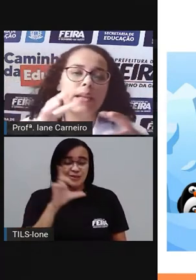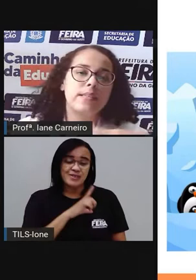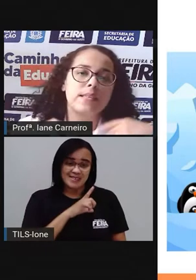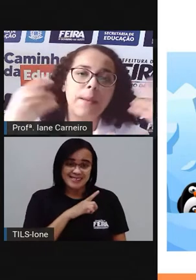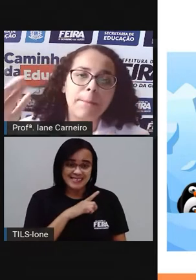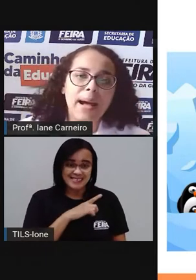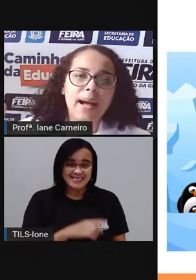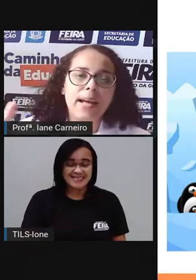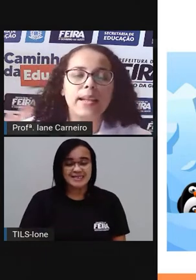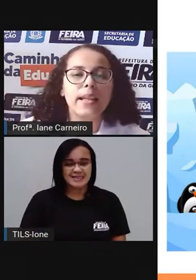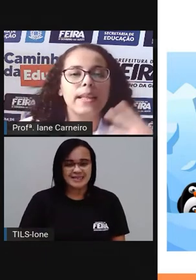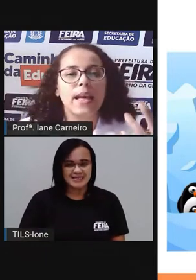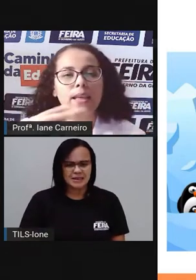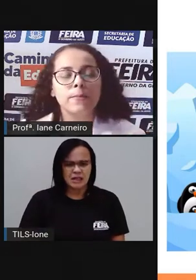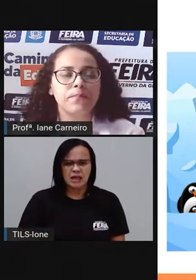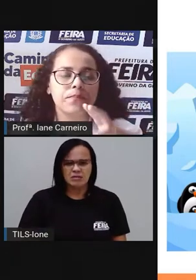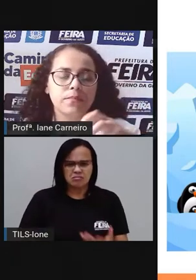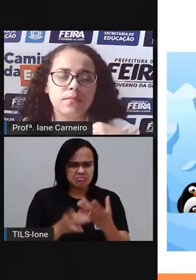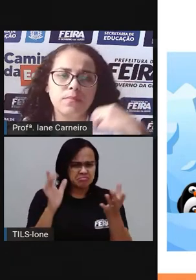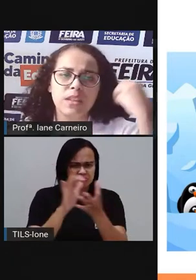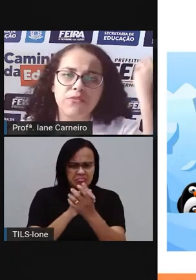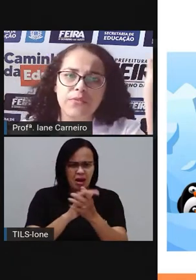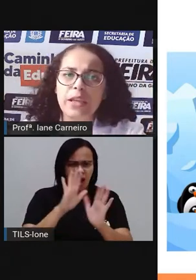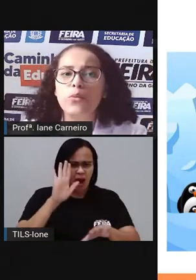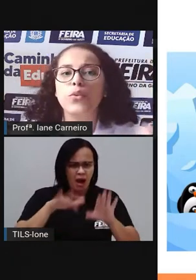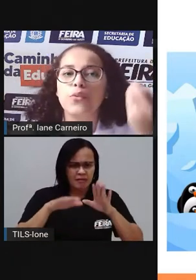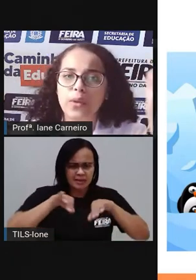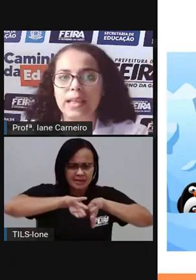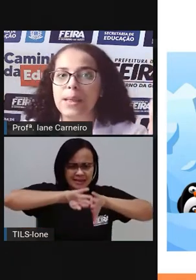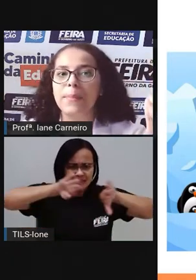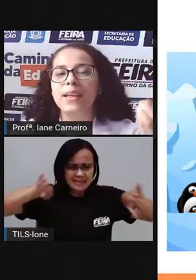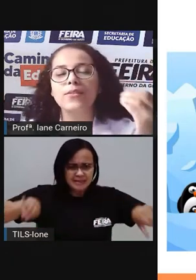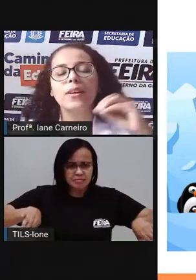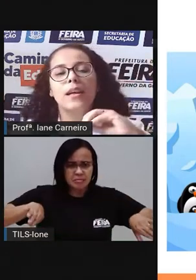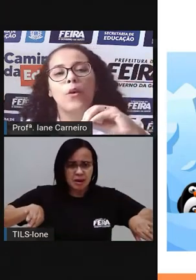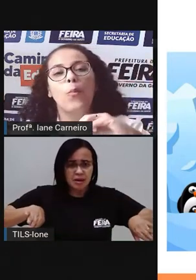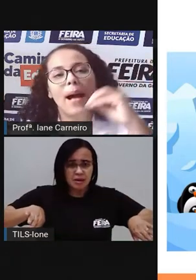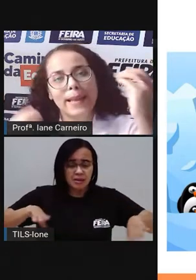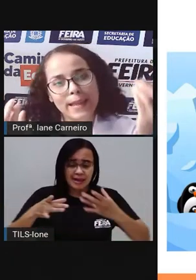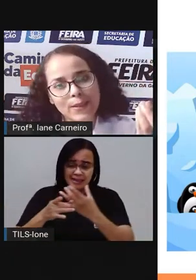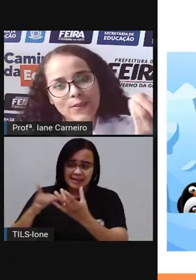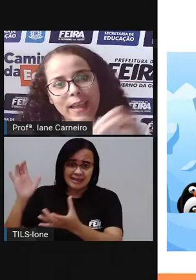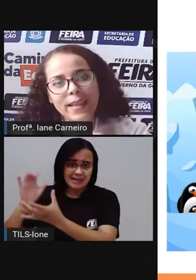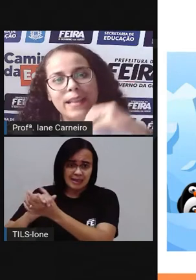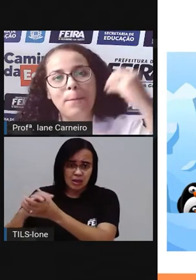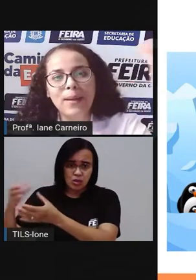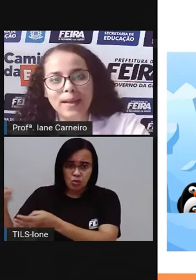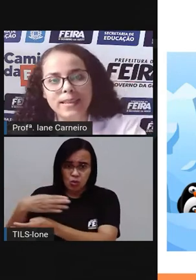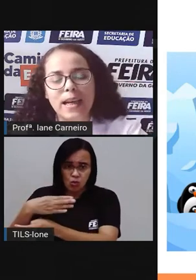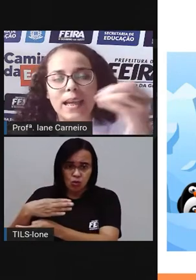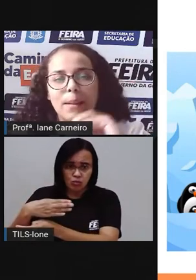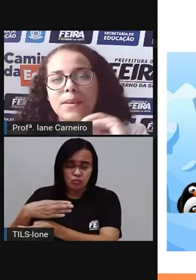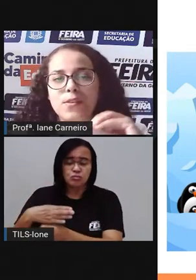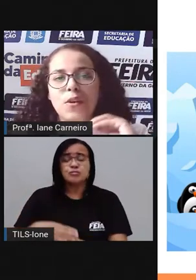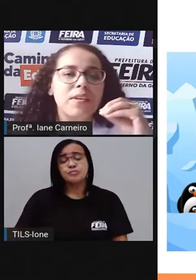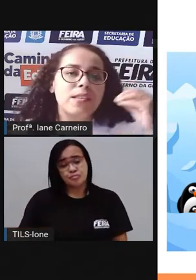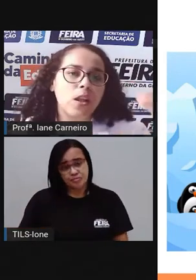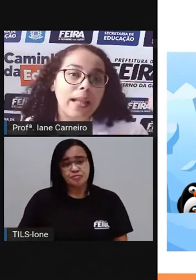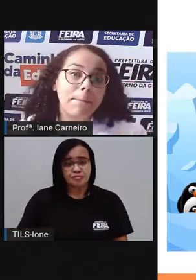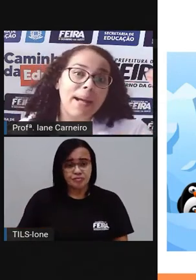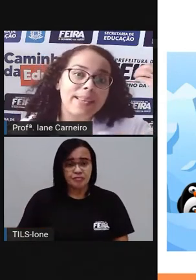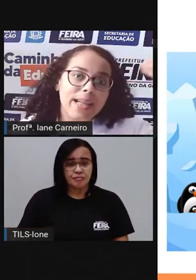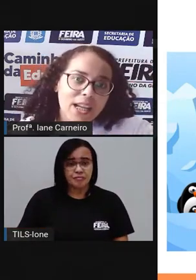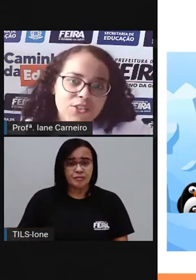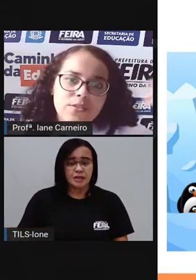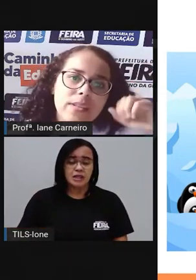ele se separa, né? E aí tem um novo casamento, o marido, né? Da mãe daquela pessoa vai se